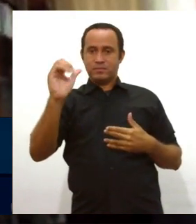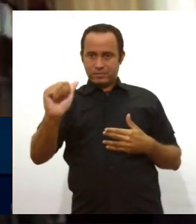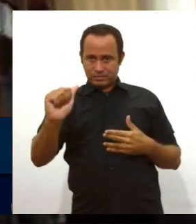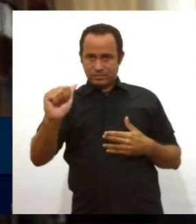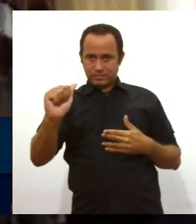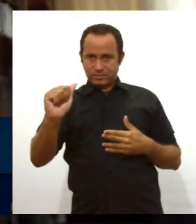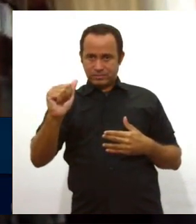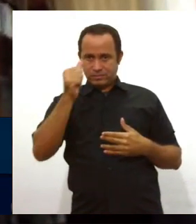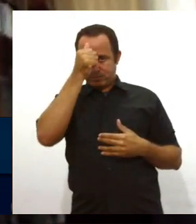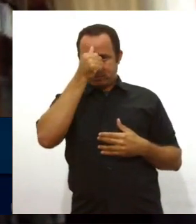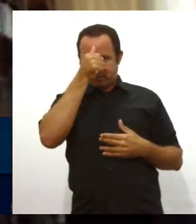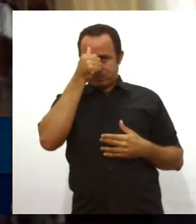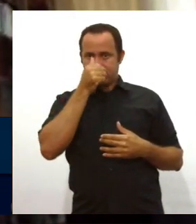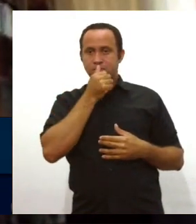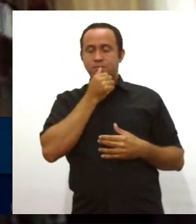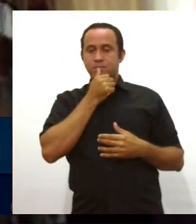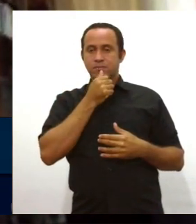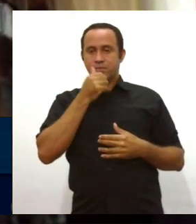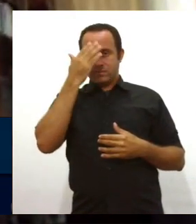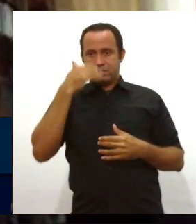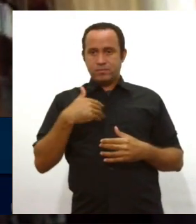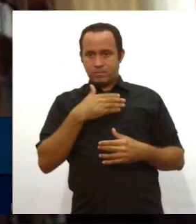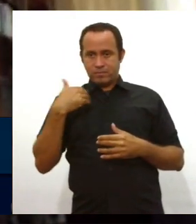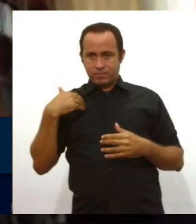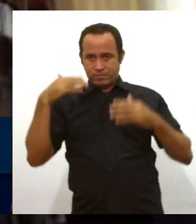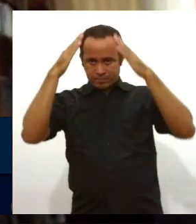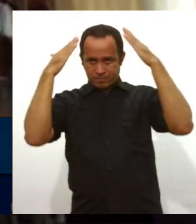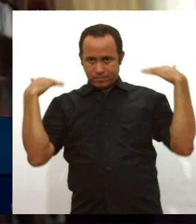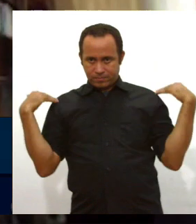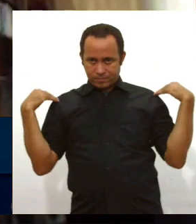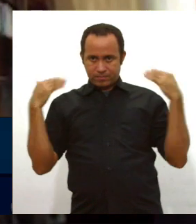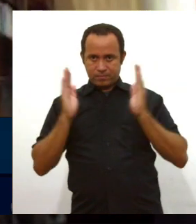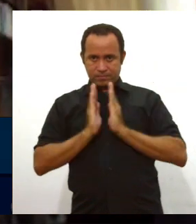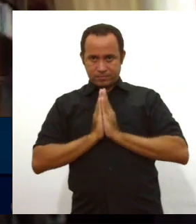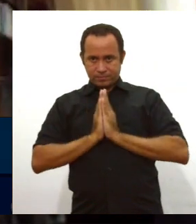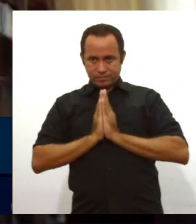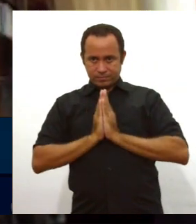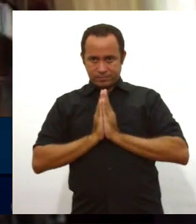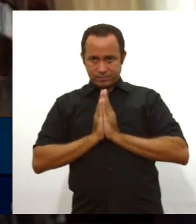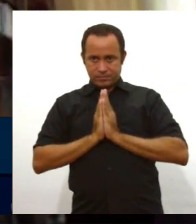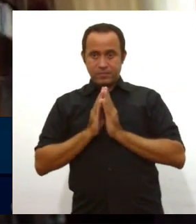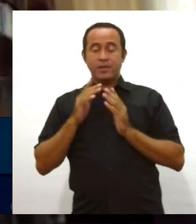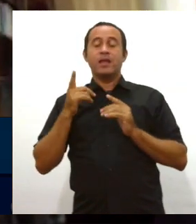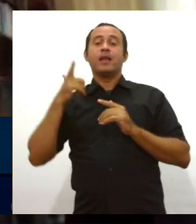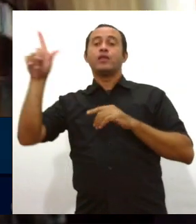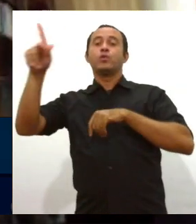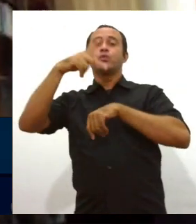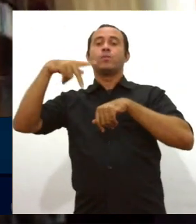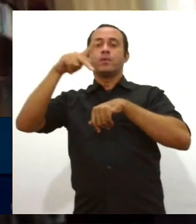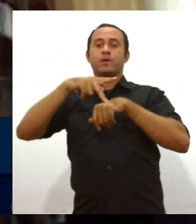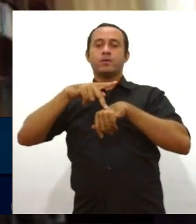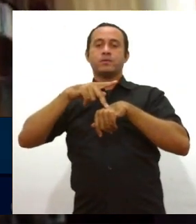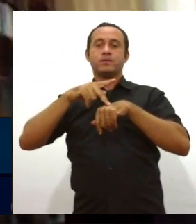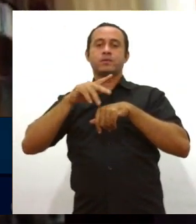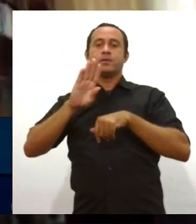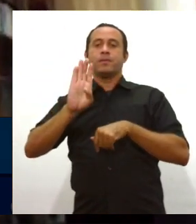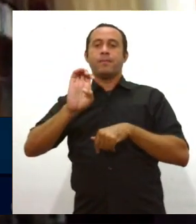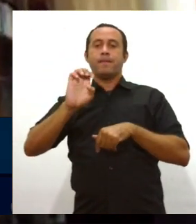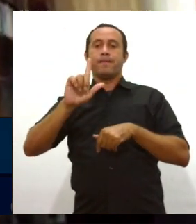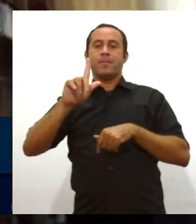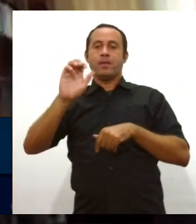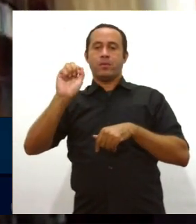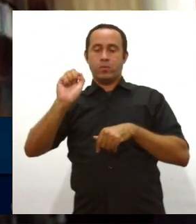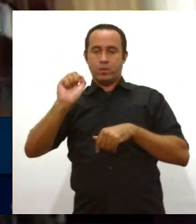Antonietti Cristine Hendricks. A irmã Francisca, ela é belga, está aqui no nosso estado há muitas